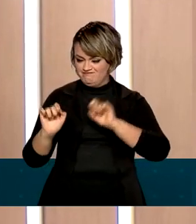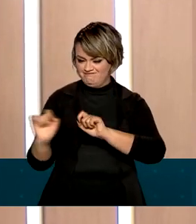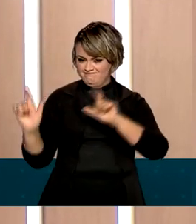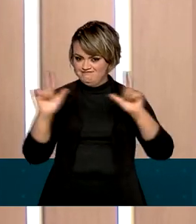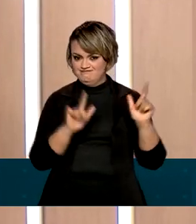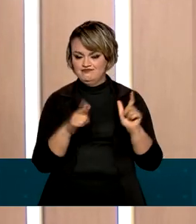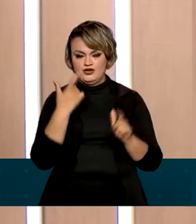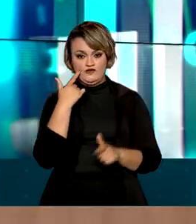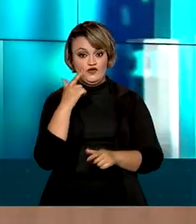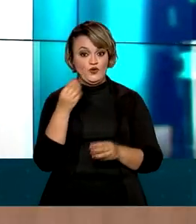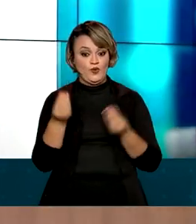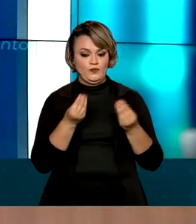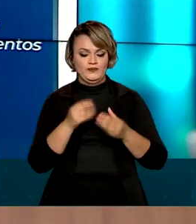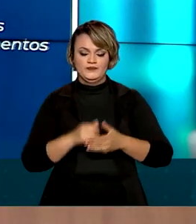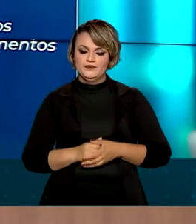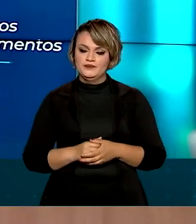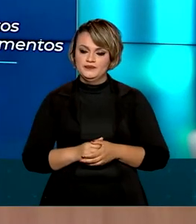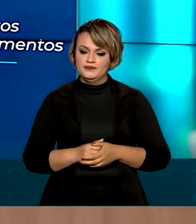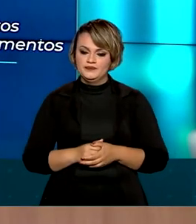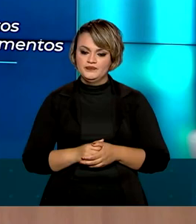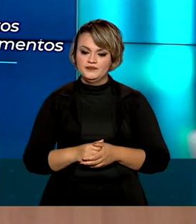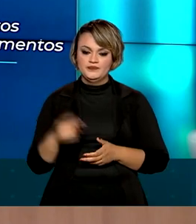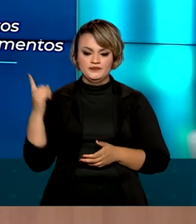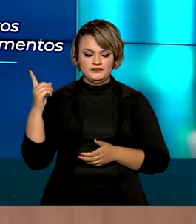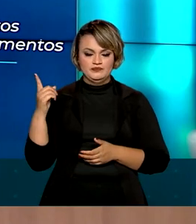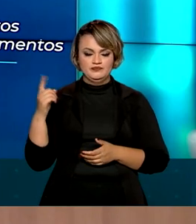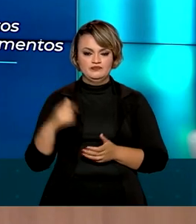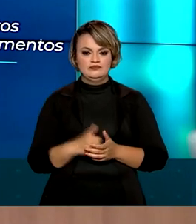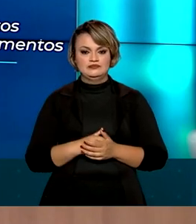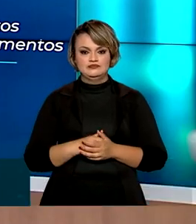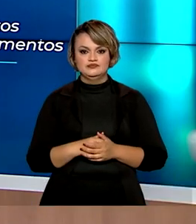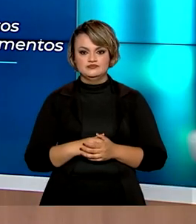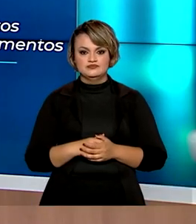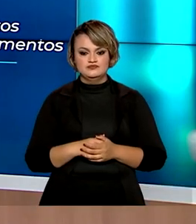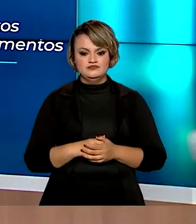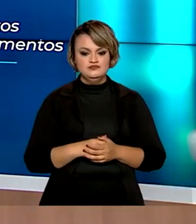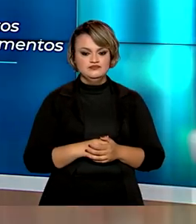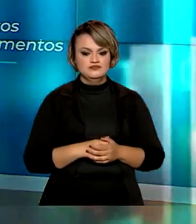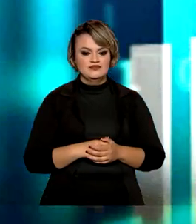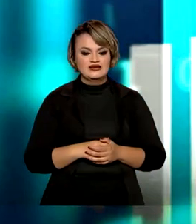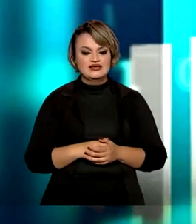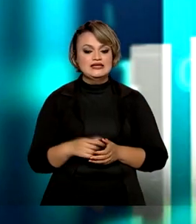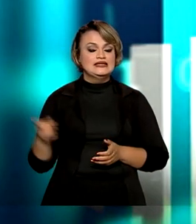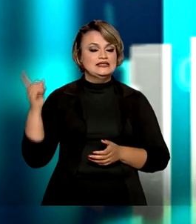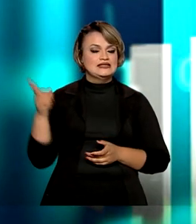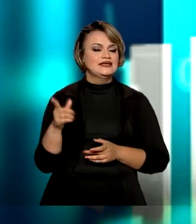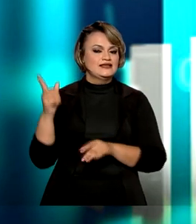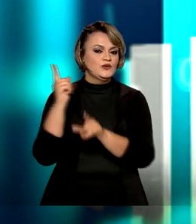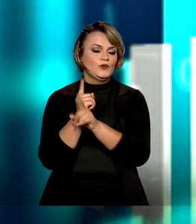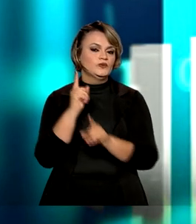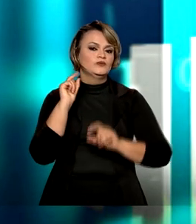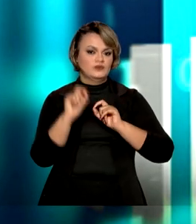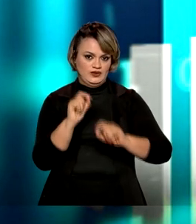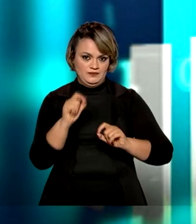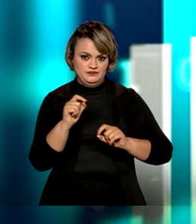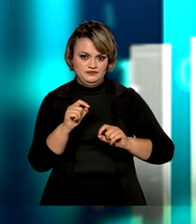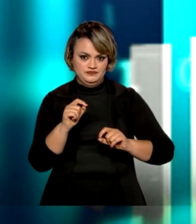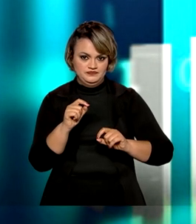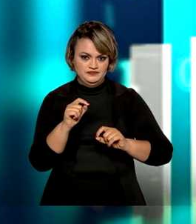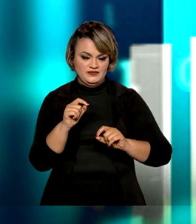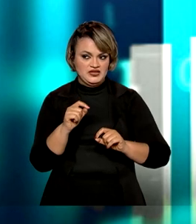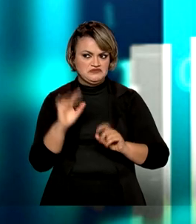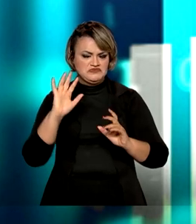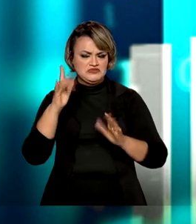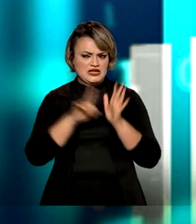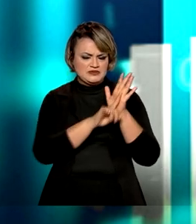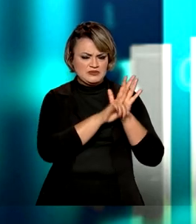compartilhar com você, tele-espectador, feita pela nossa equipe de produção. E o que a nossa arte destacou, então, dessa nota,